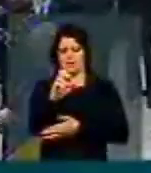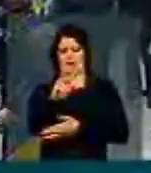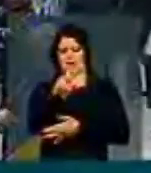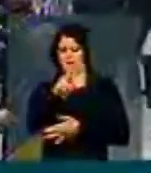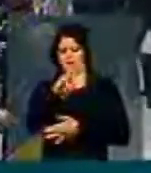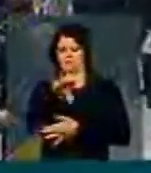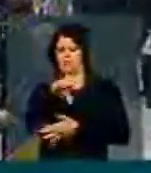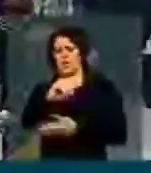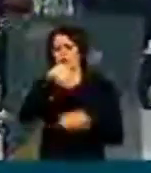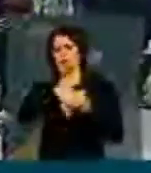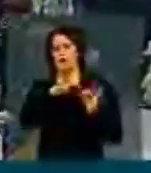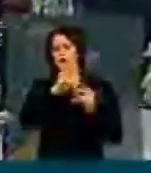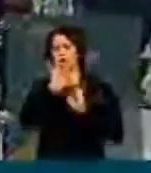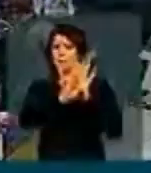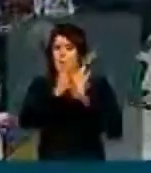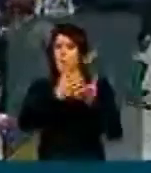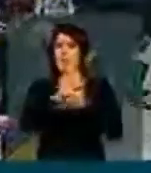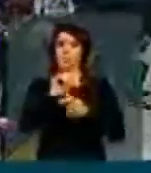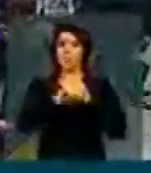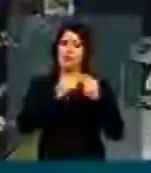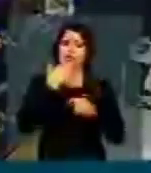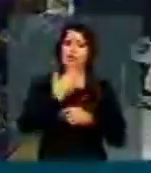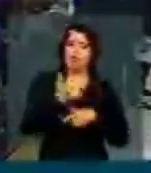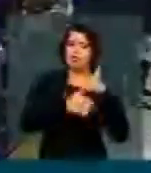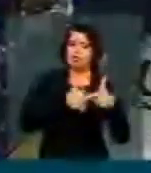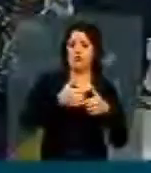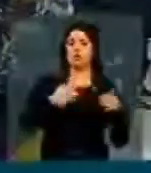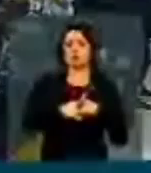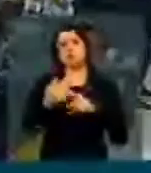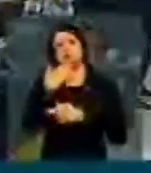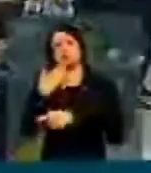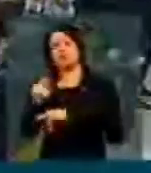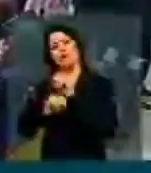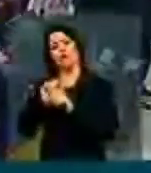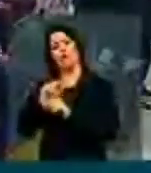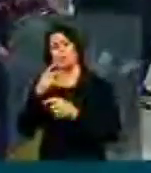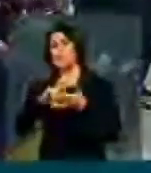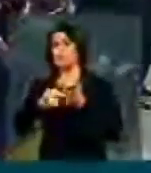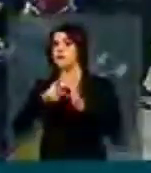seja aprovado um texto que satisfaça tanto o trabalhador quanto também não signifique